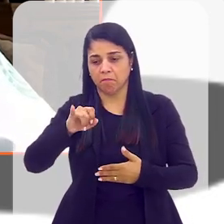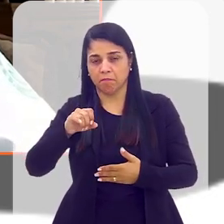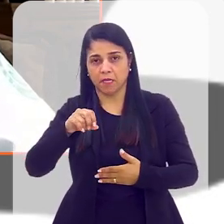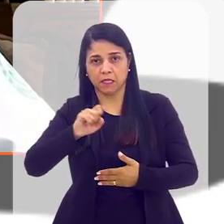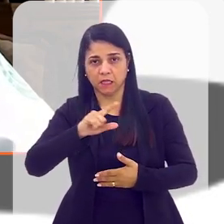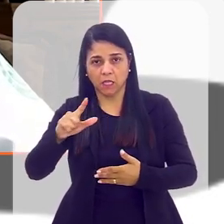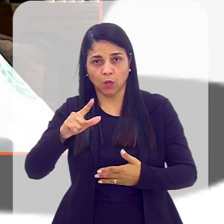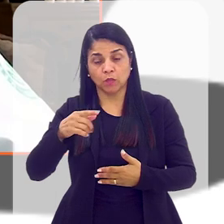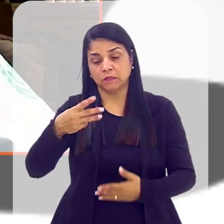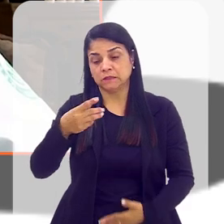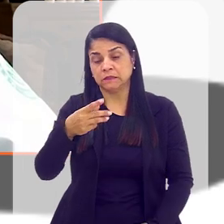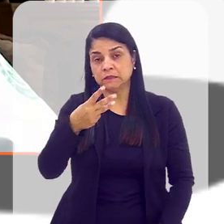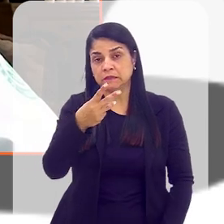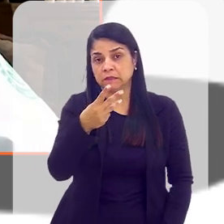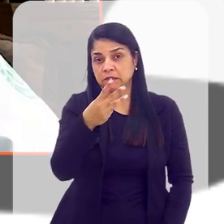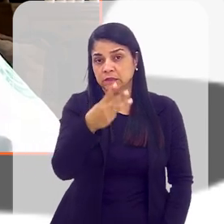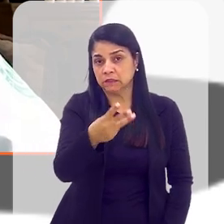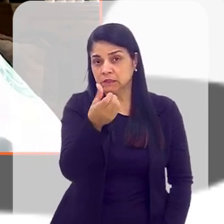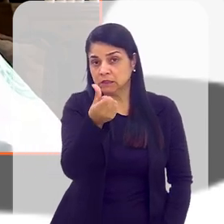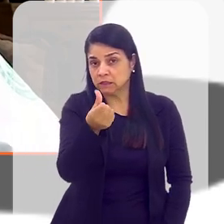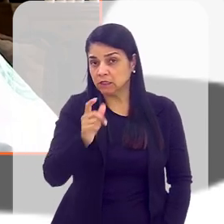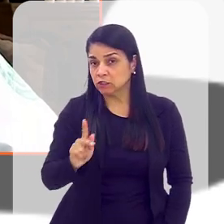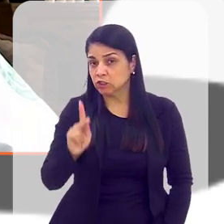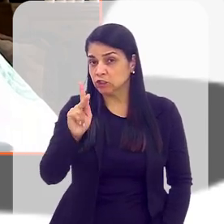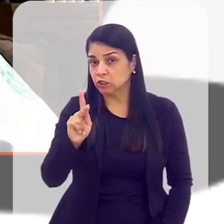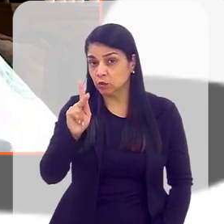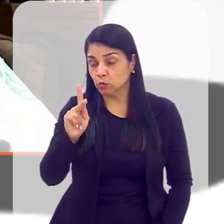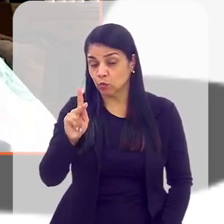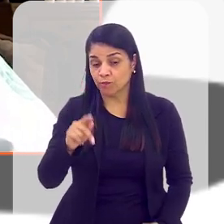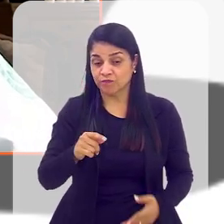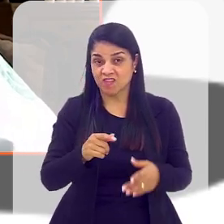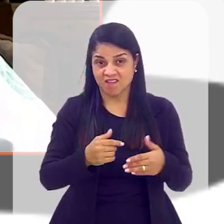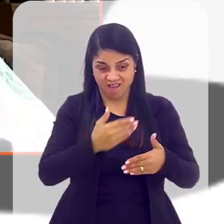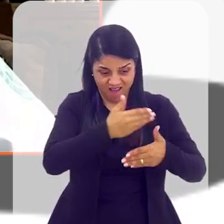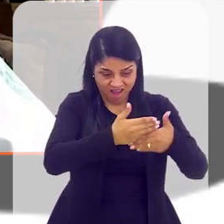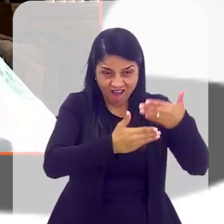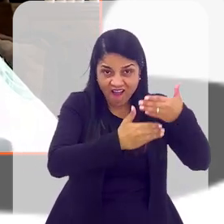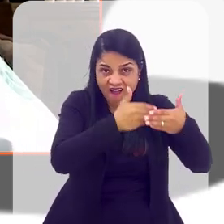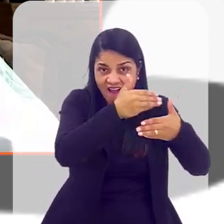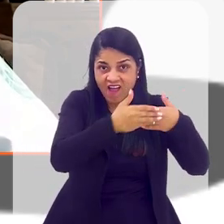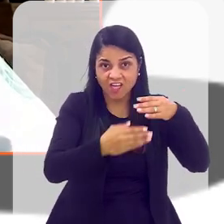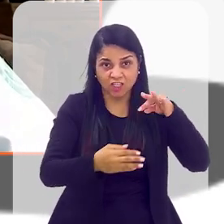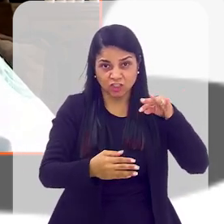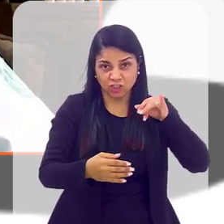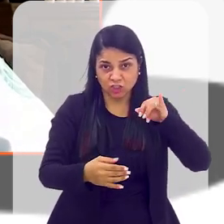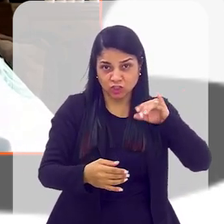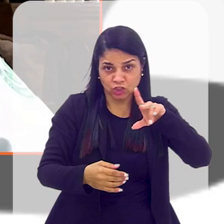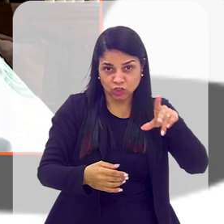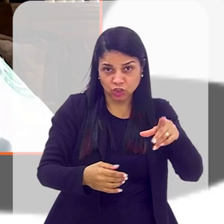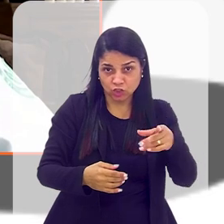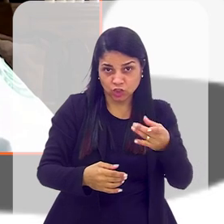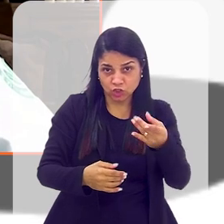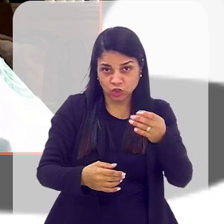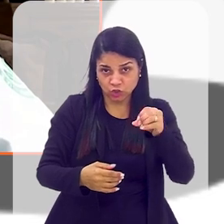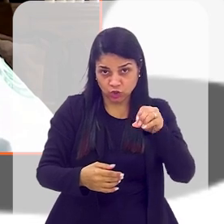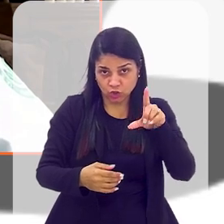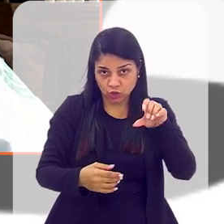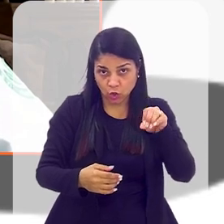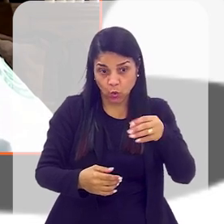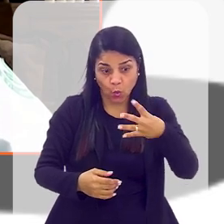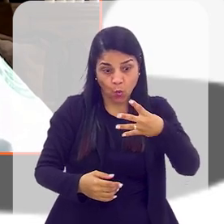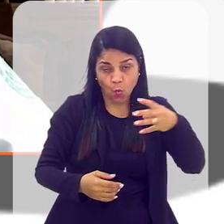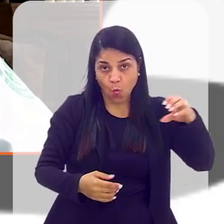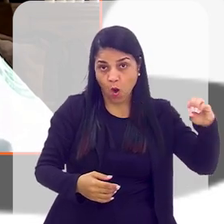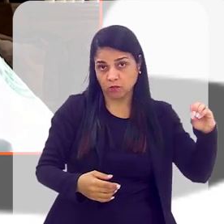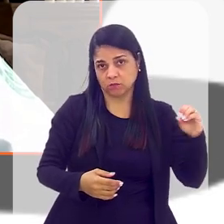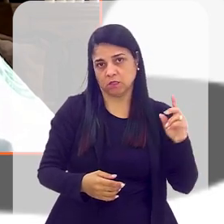pesa 36kg por metro quadrado, enquanto que uma parede de alvenaria pesa 400kg por metro quadrado. Ou seja, a nossa parede pesa menos